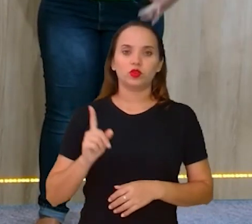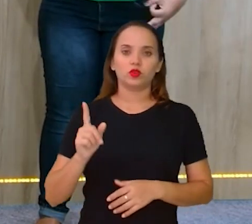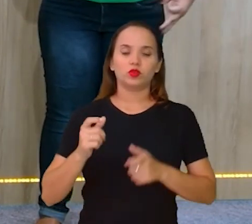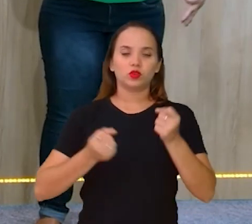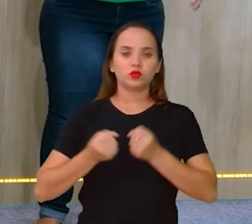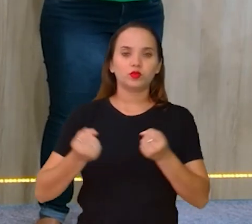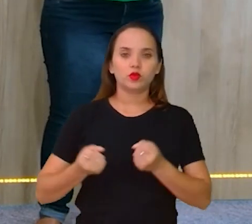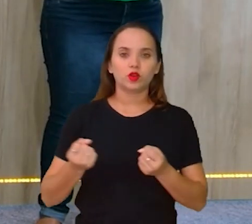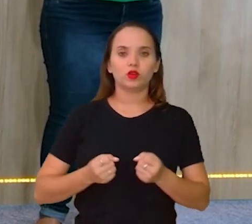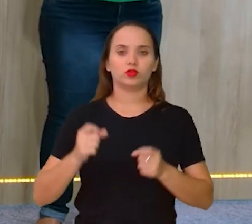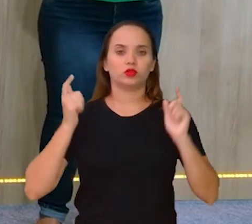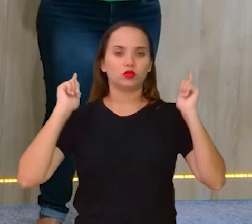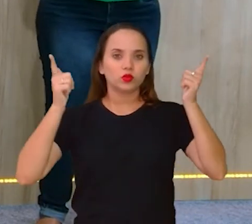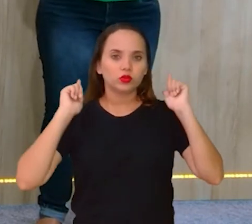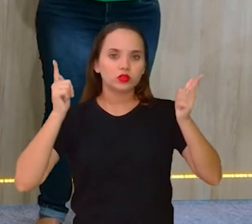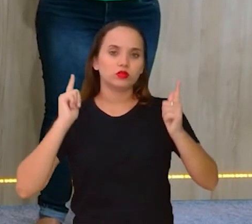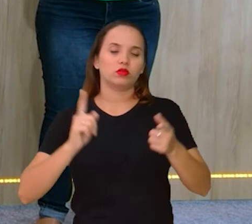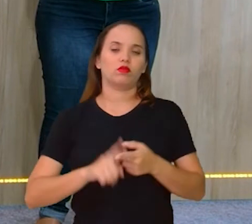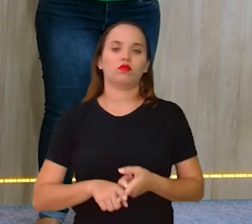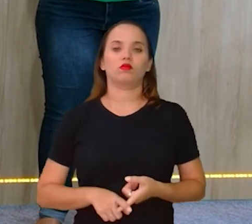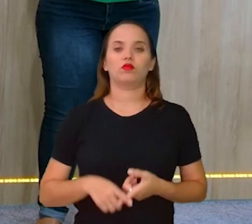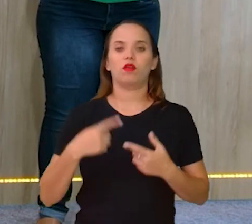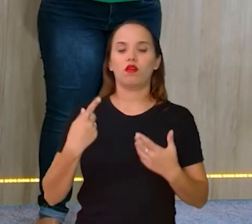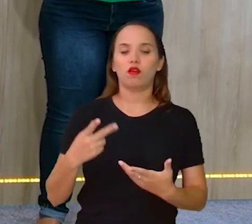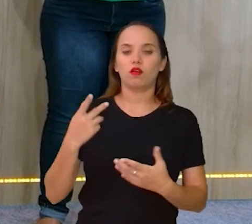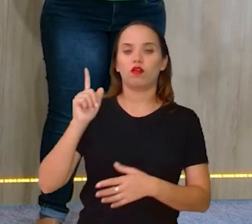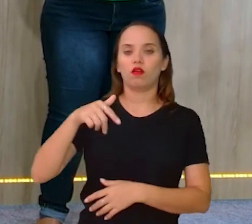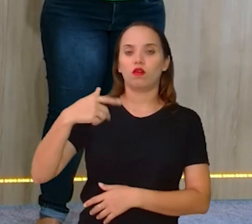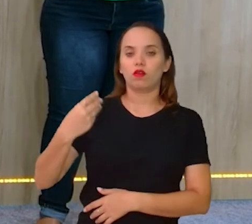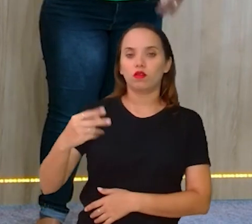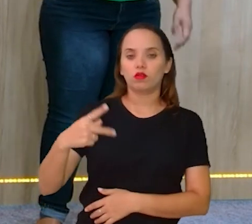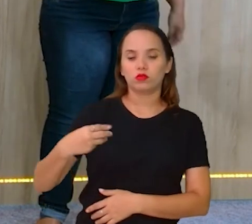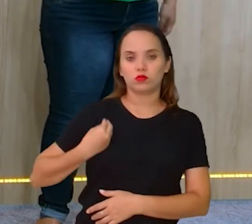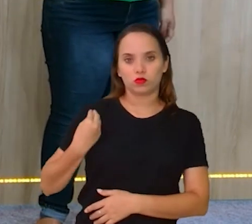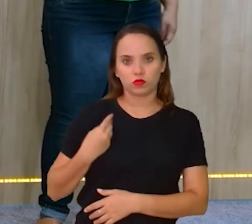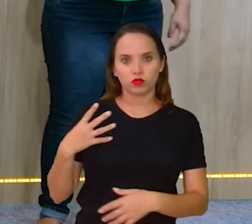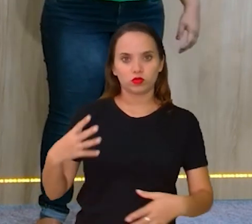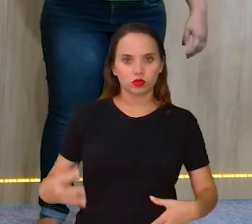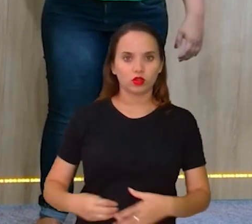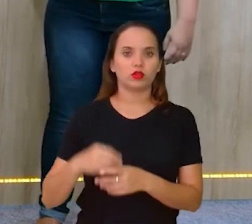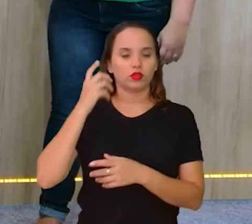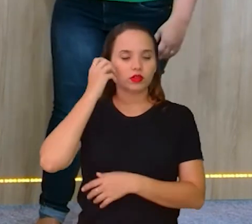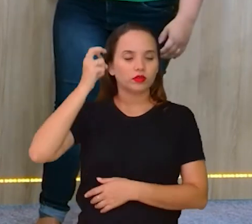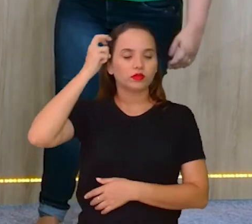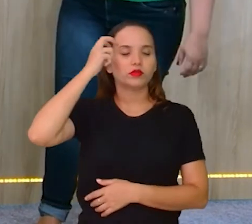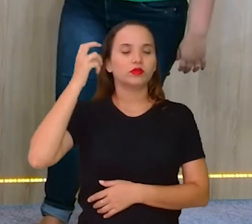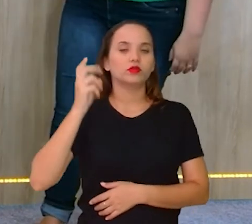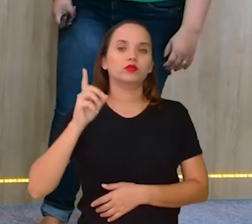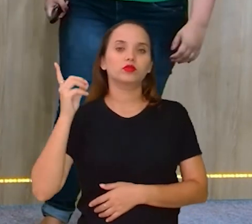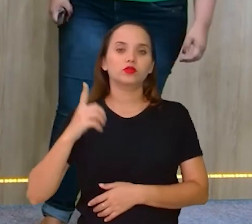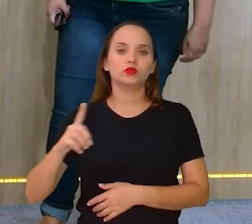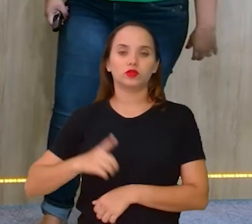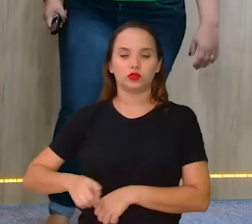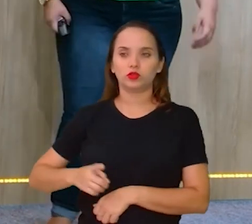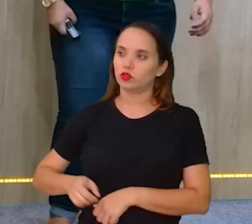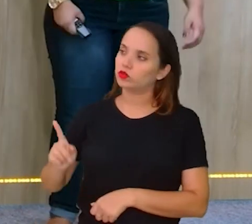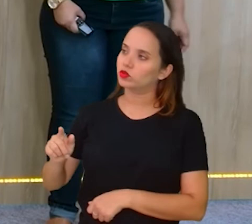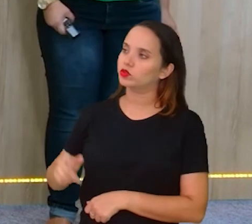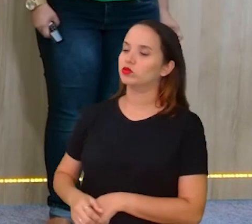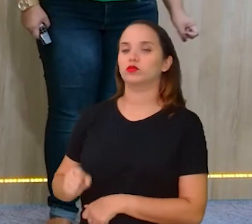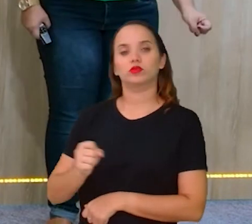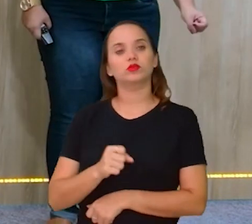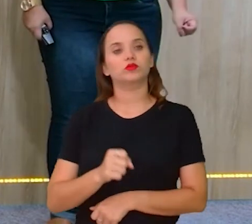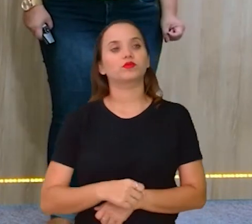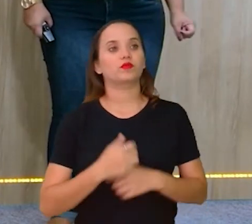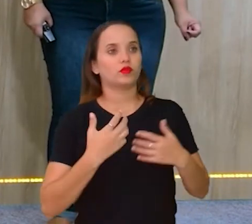transporte, entretenimento, é a sua vida que está aí dentro dessa cultura digital, não é isso? Exatamente. E como a gente